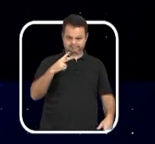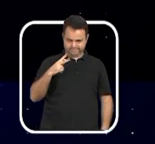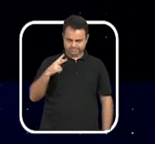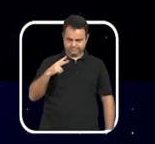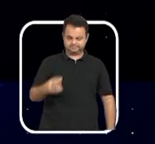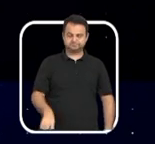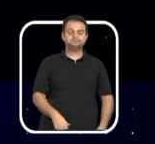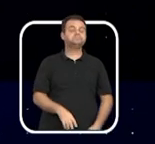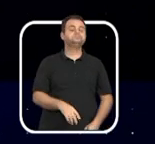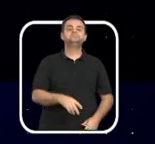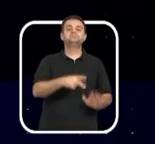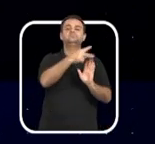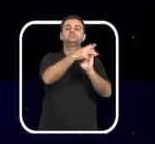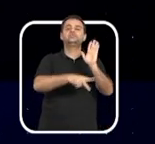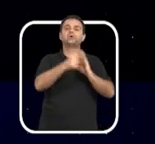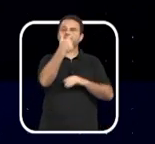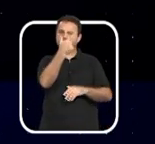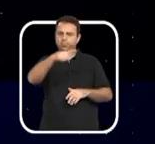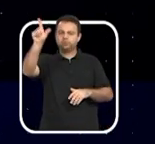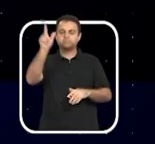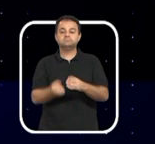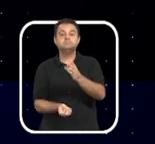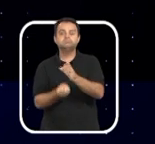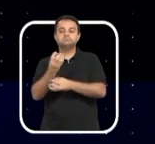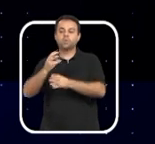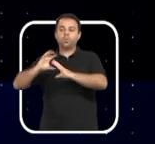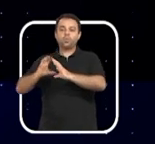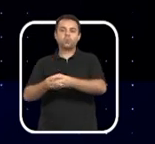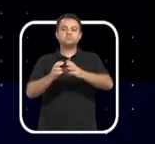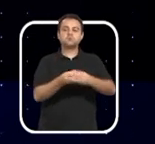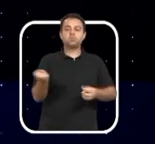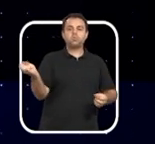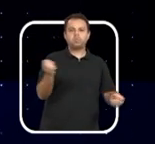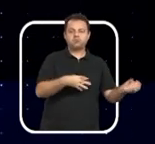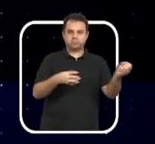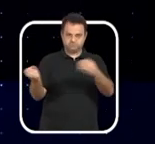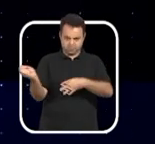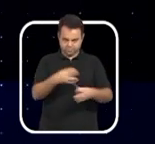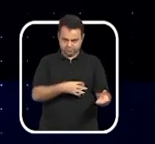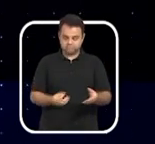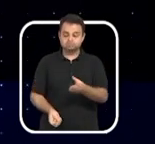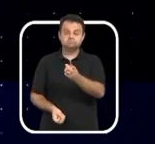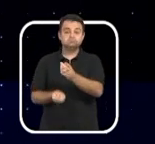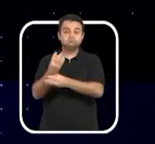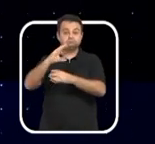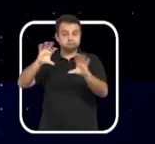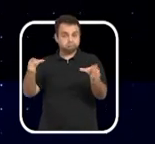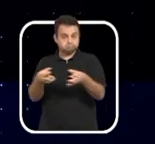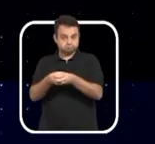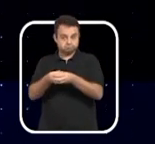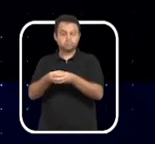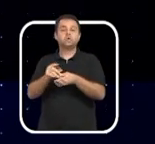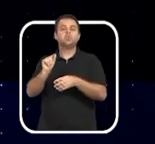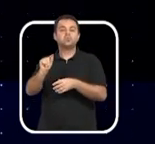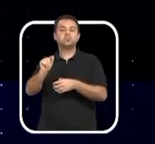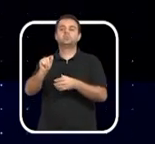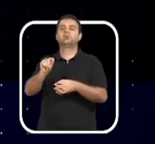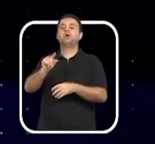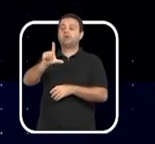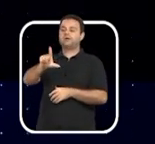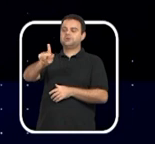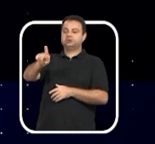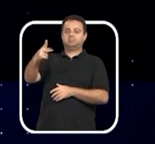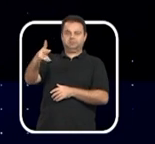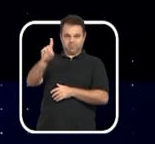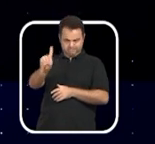resolução regulamenta as comissões técnicas da Câmara, criando a Comissão Gestora de Proteção de